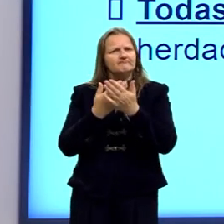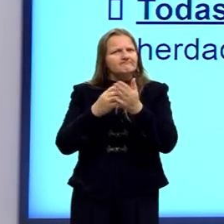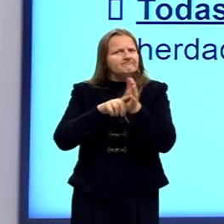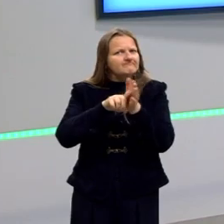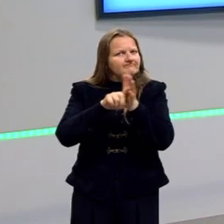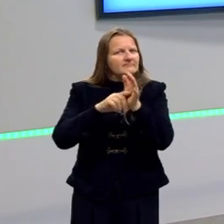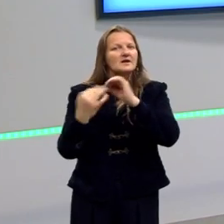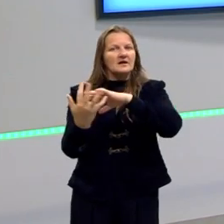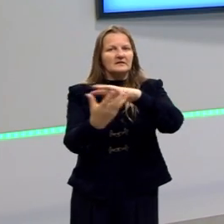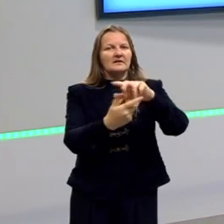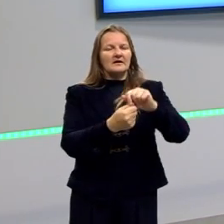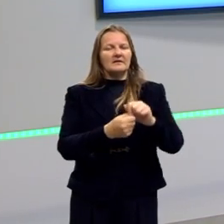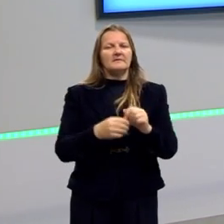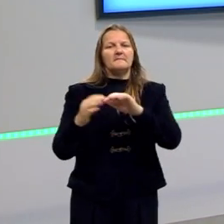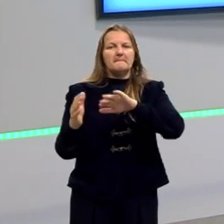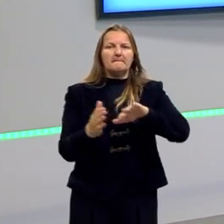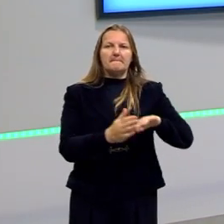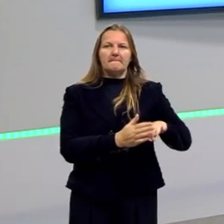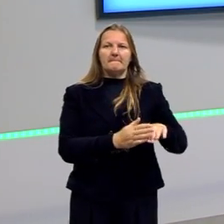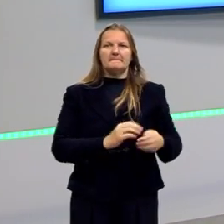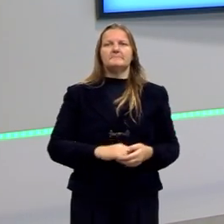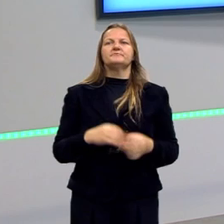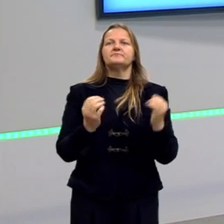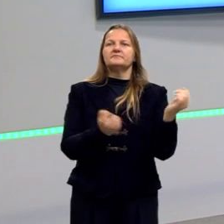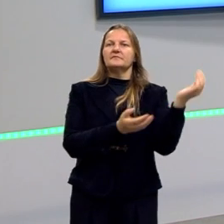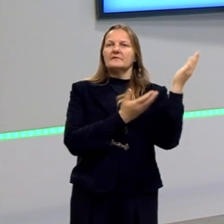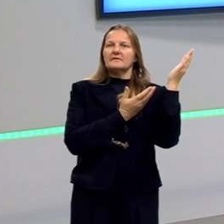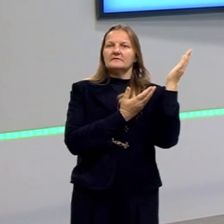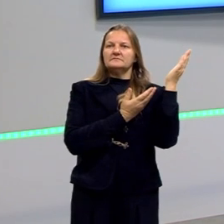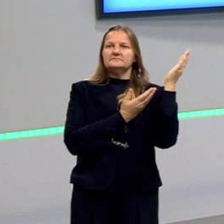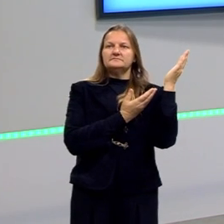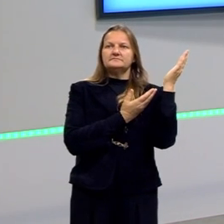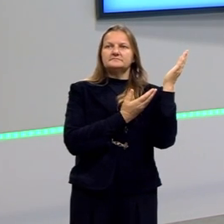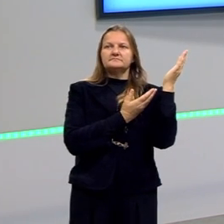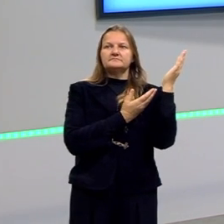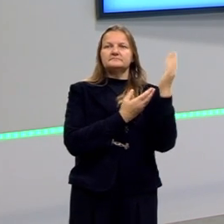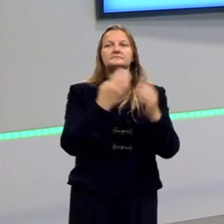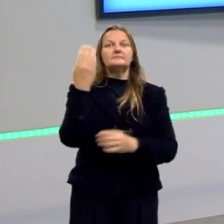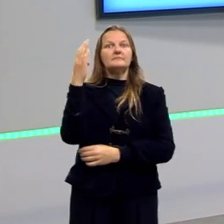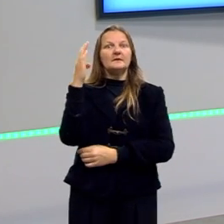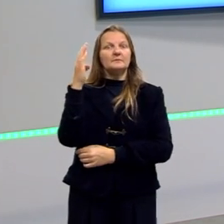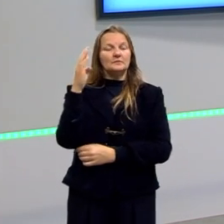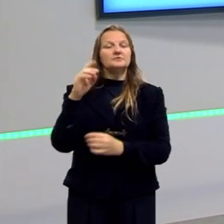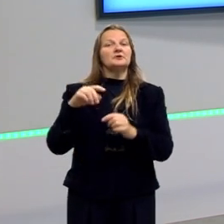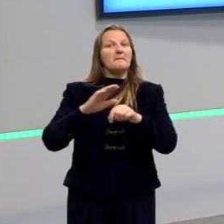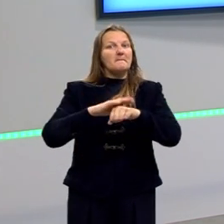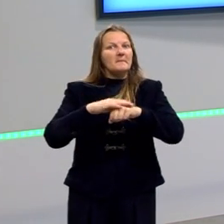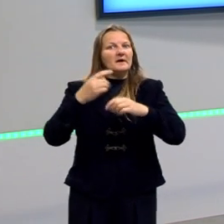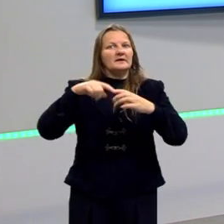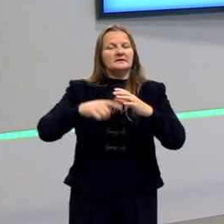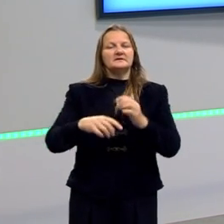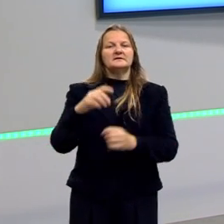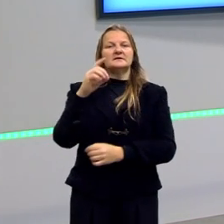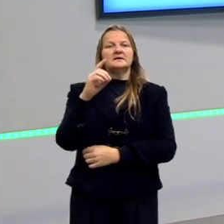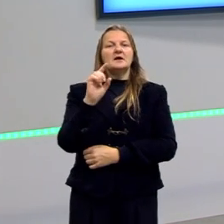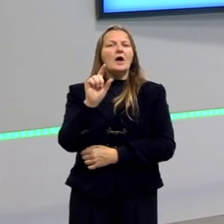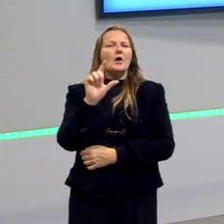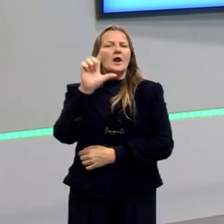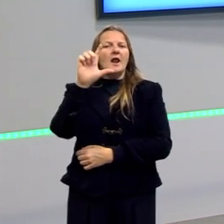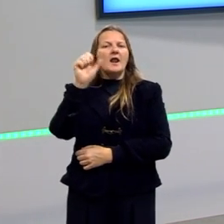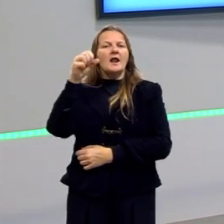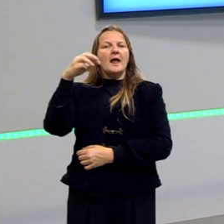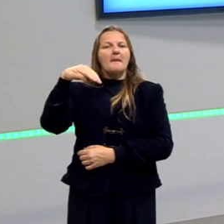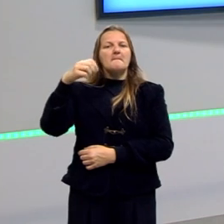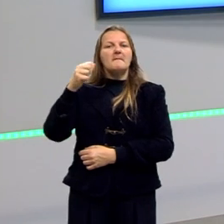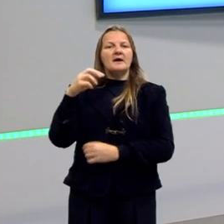Aqui está mais familiarizado com vocês, né? Na biologia, a fala um pouquinho mais de Lamarck. Então,